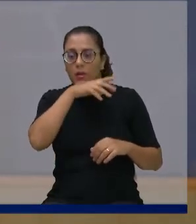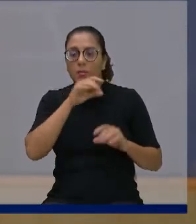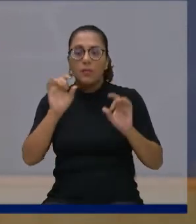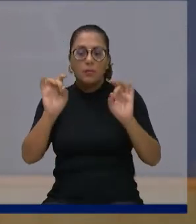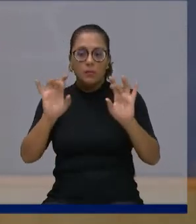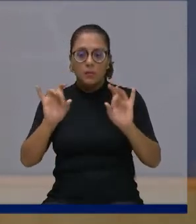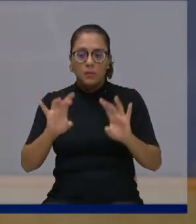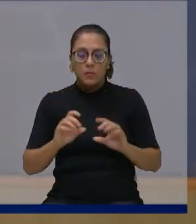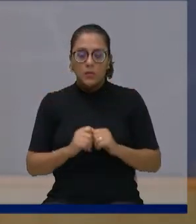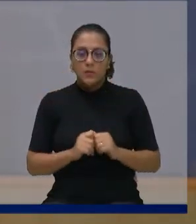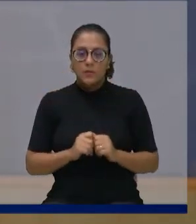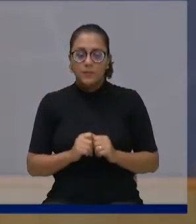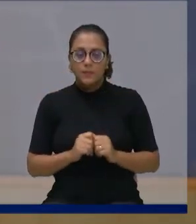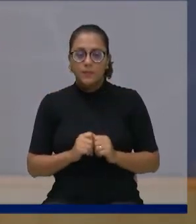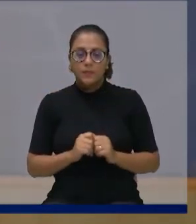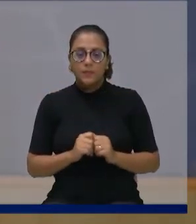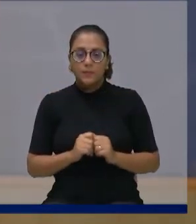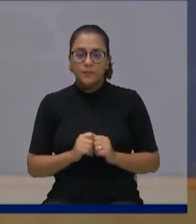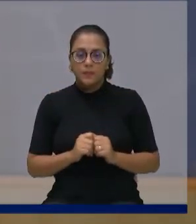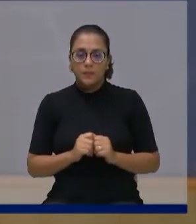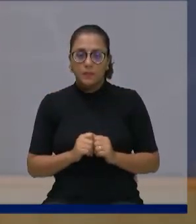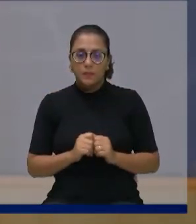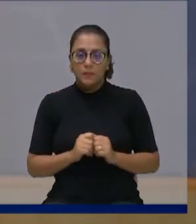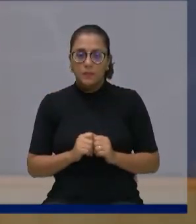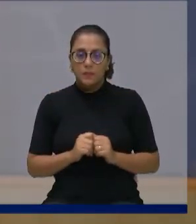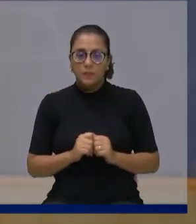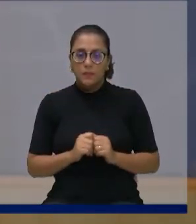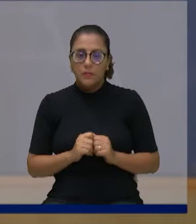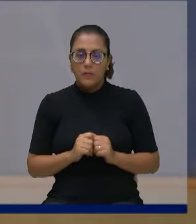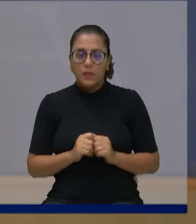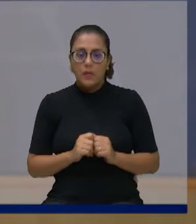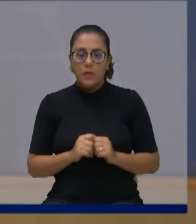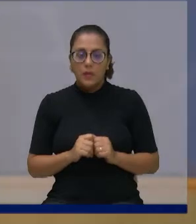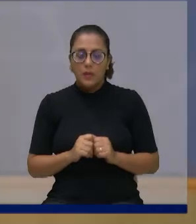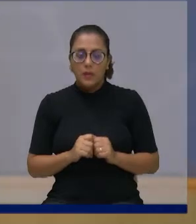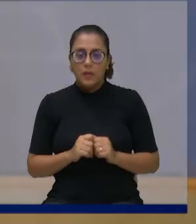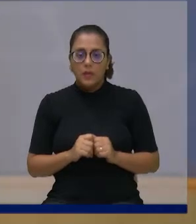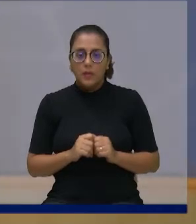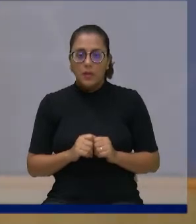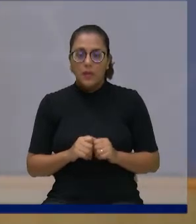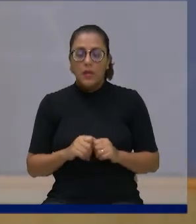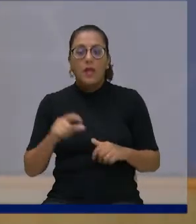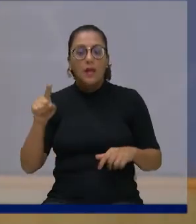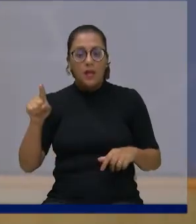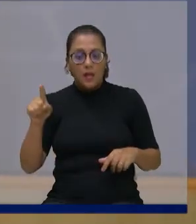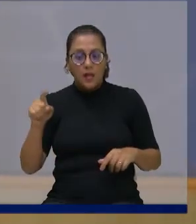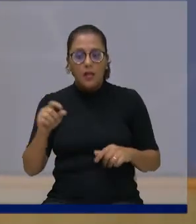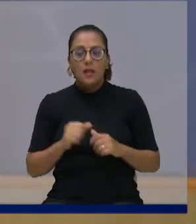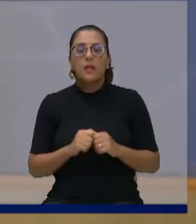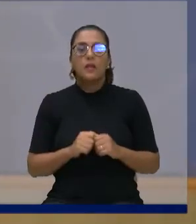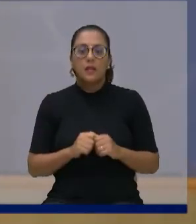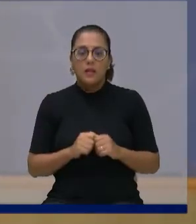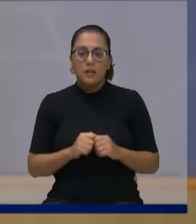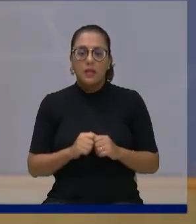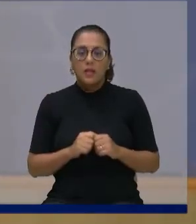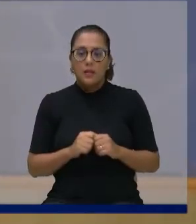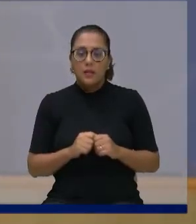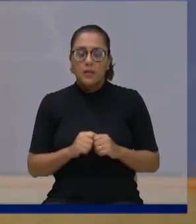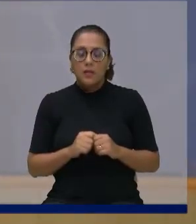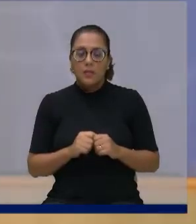em eventos na Índia, que ele sirva ali como